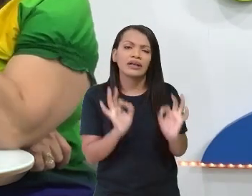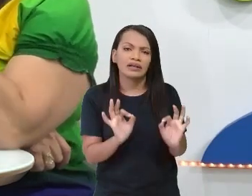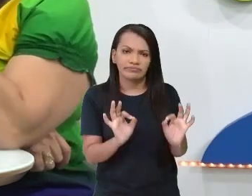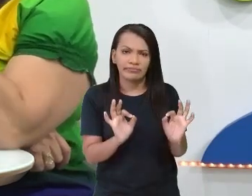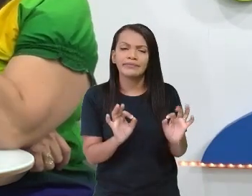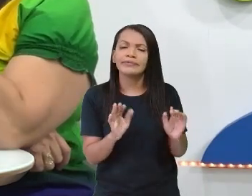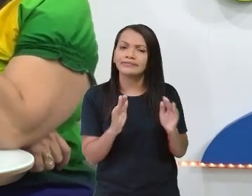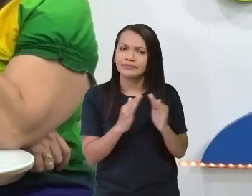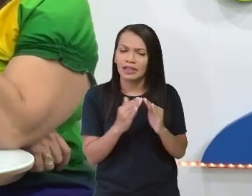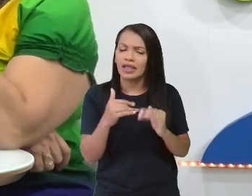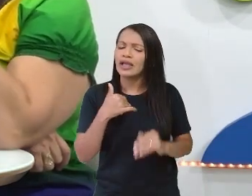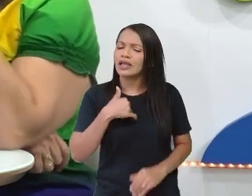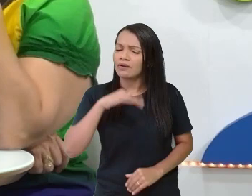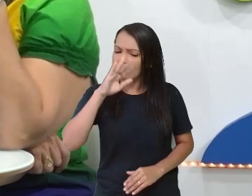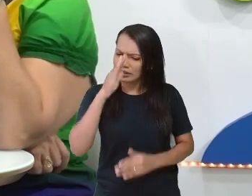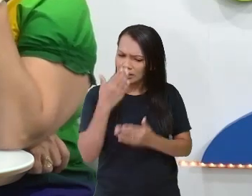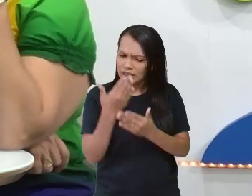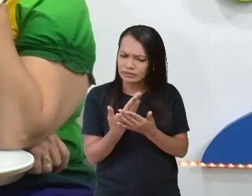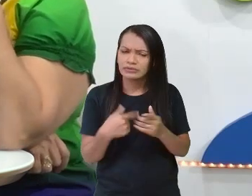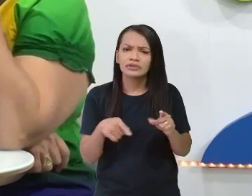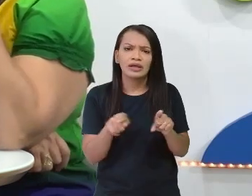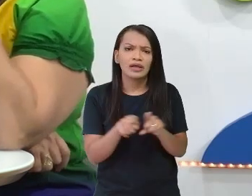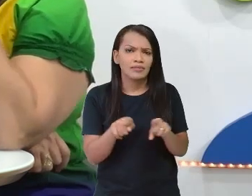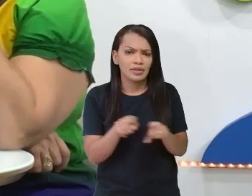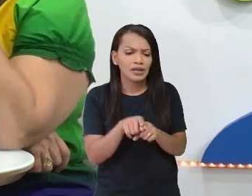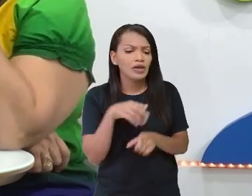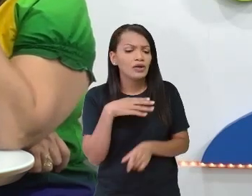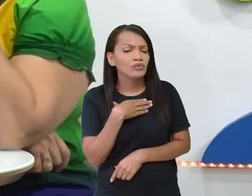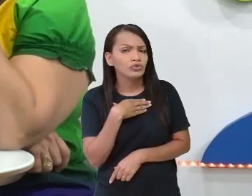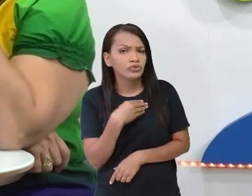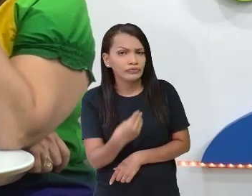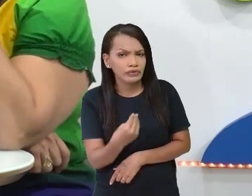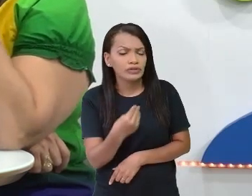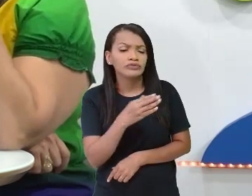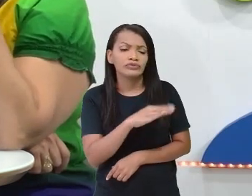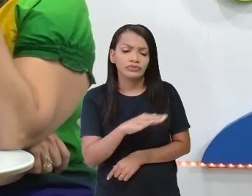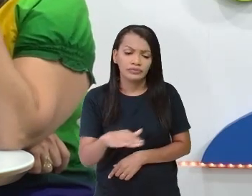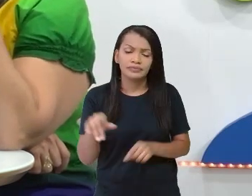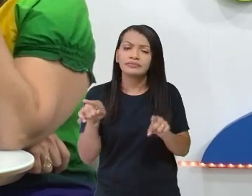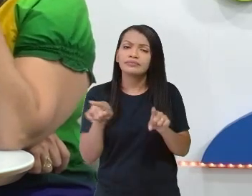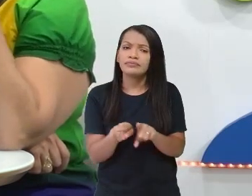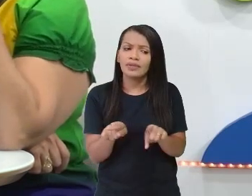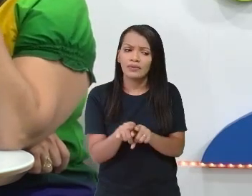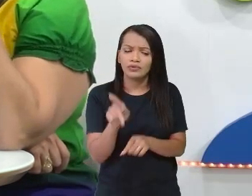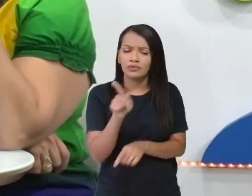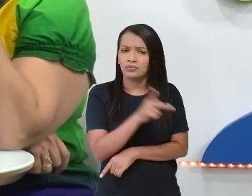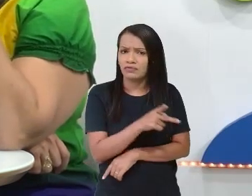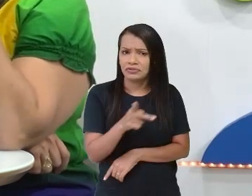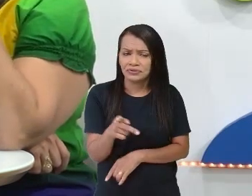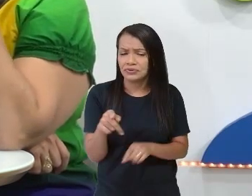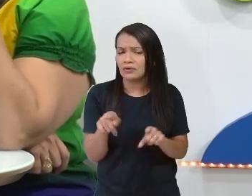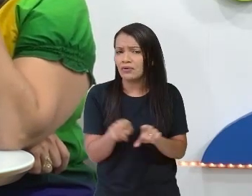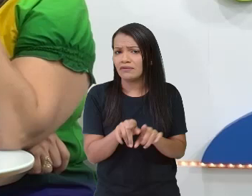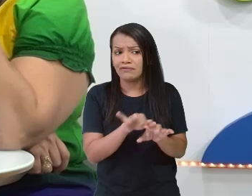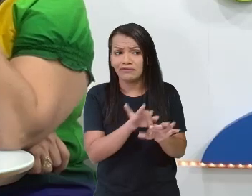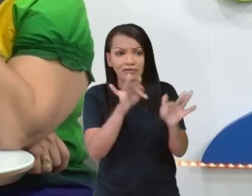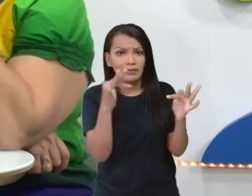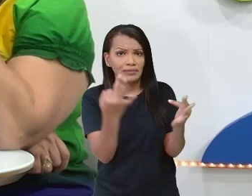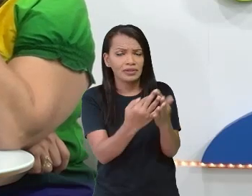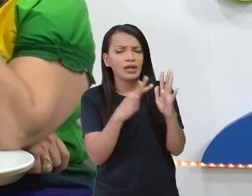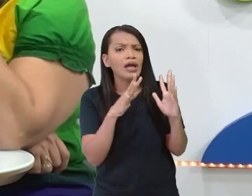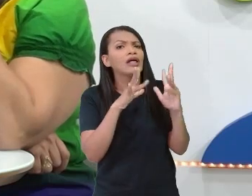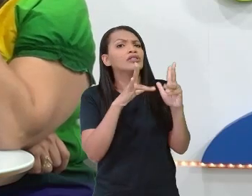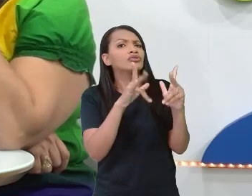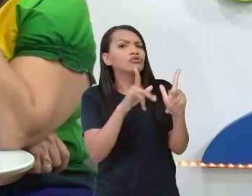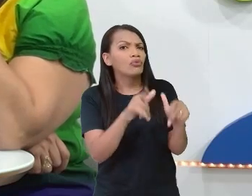E acredito que as crianças, ensinei meus filhos e acredito que as crianças também que estão assistindo e que são alunos da EMAD, como a professora Iris